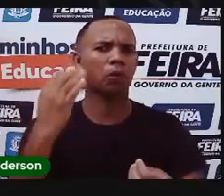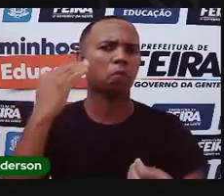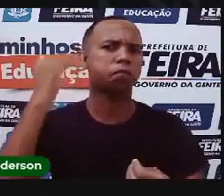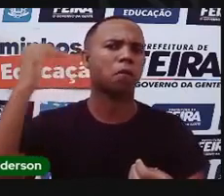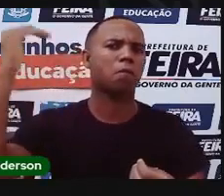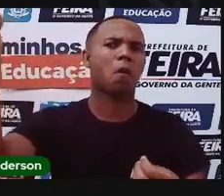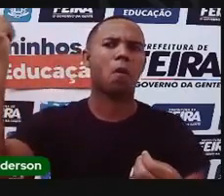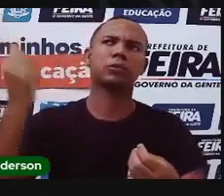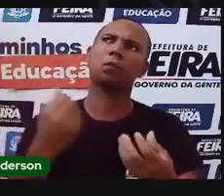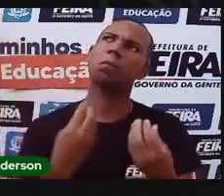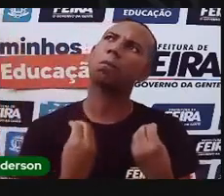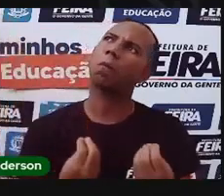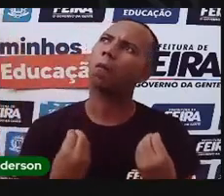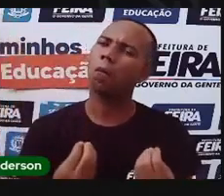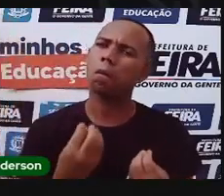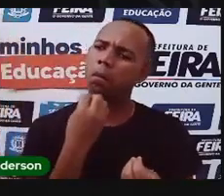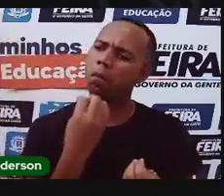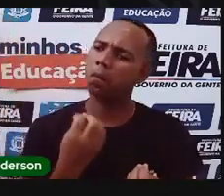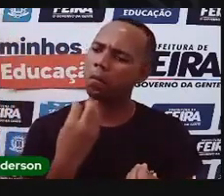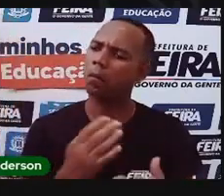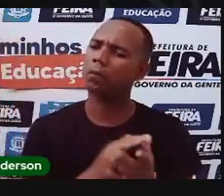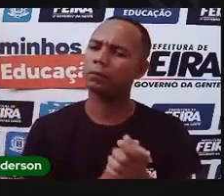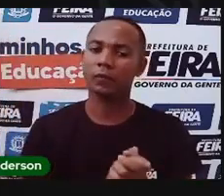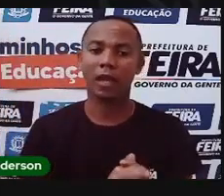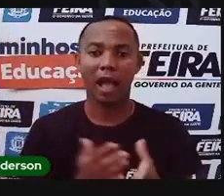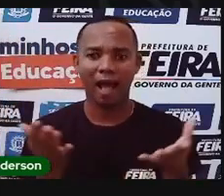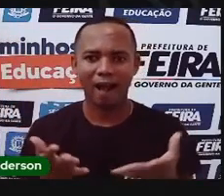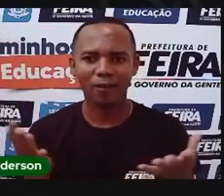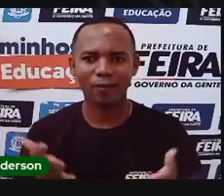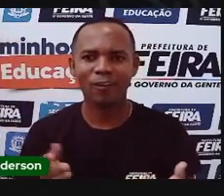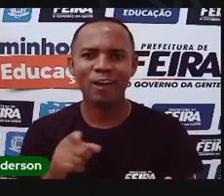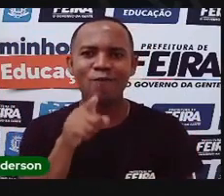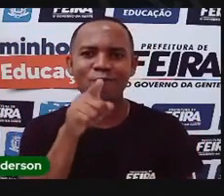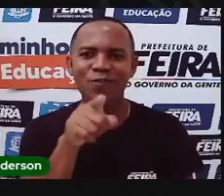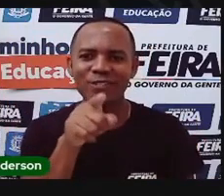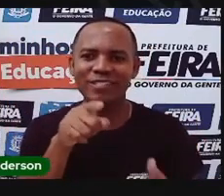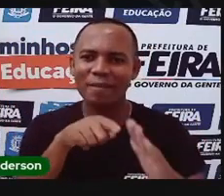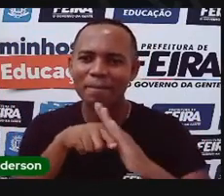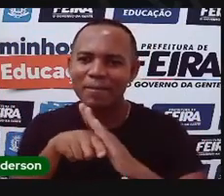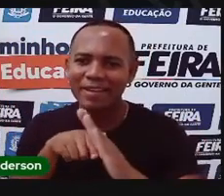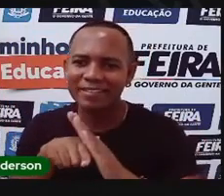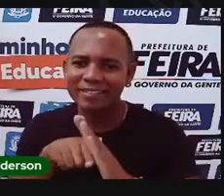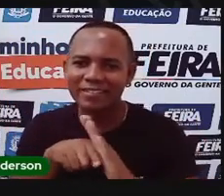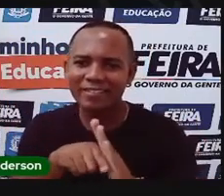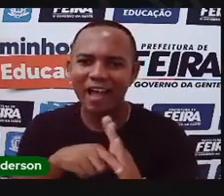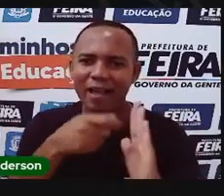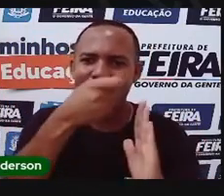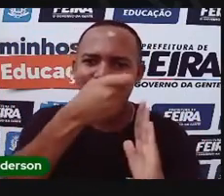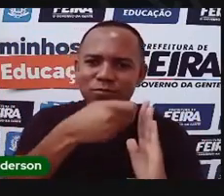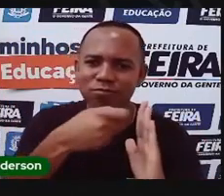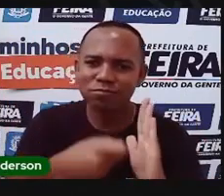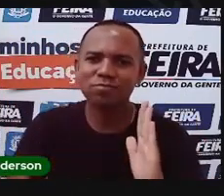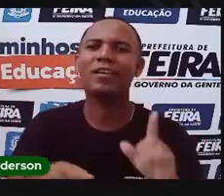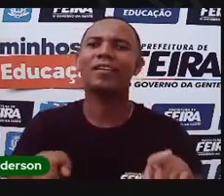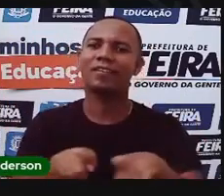exército? Será que foi só chegar lá e depois acabou? Então agora é a hora de você construir o seu conhecimento, junto com a ajuda da